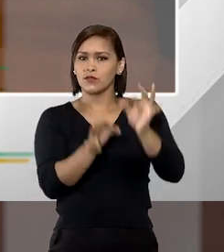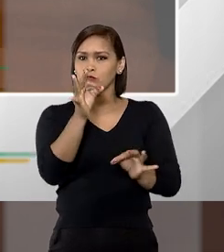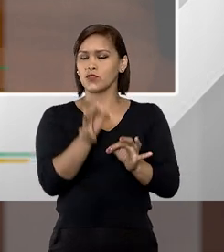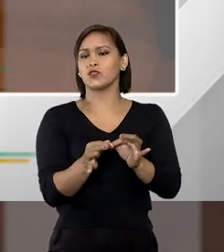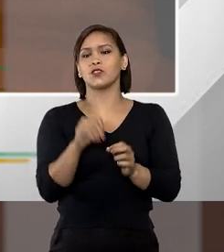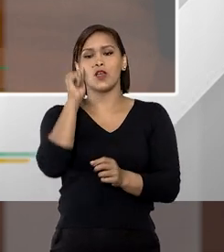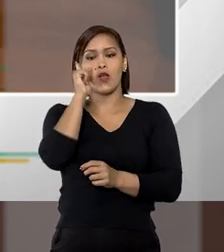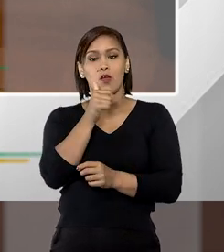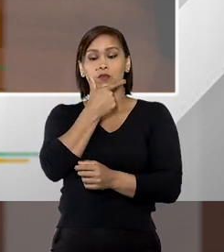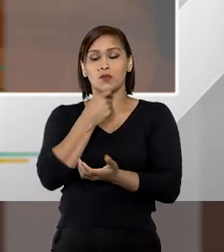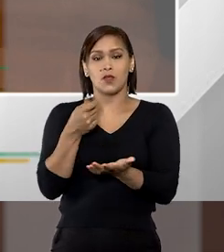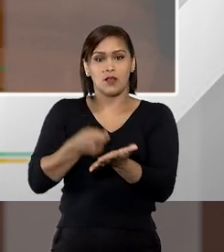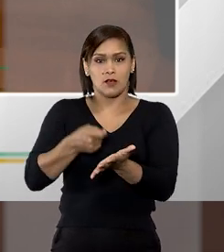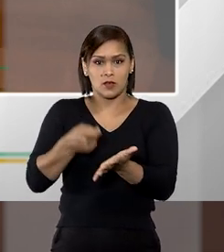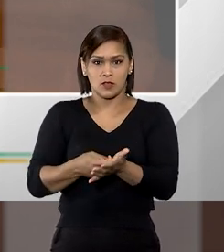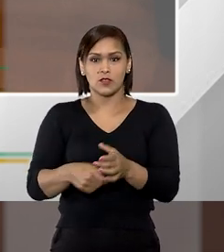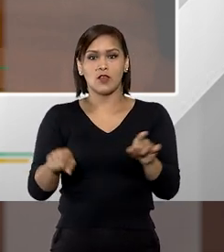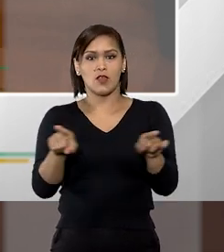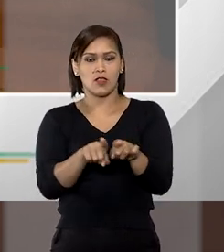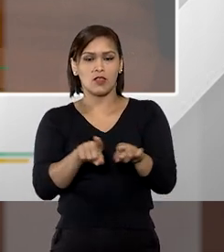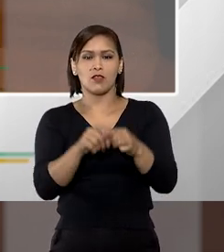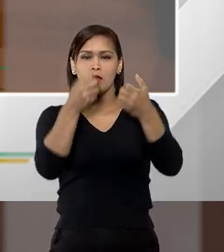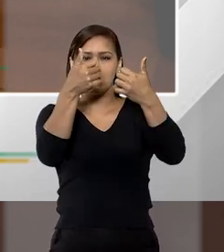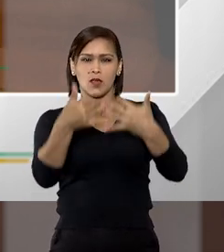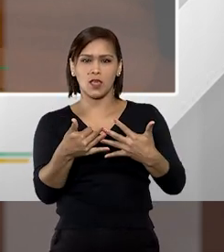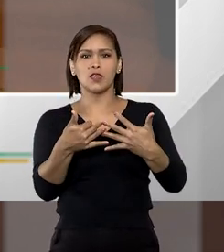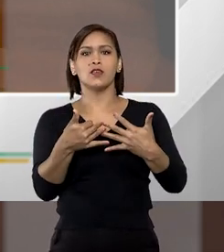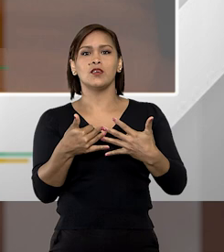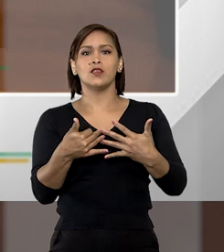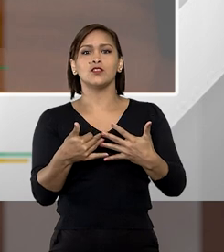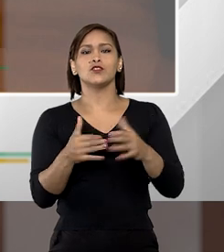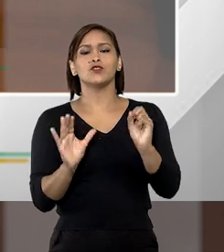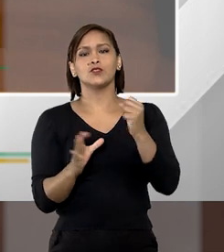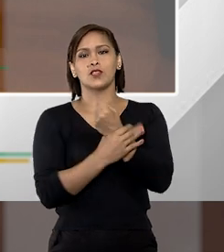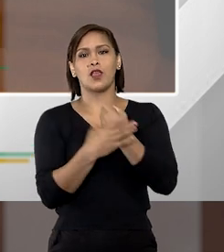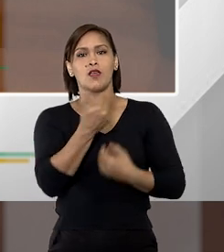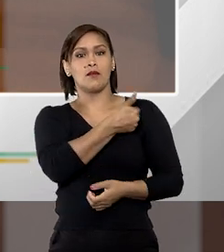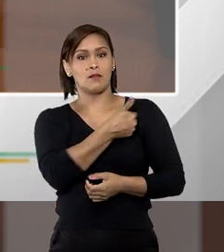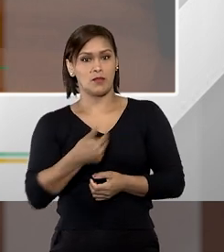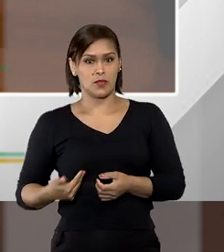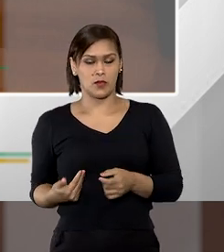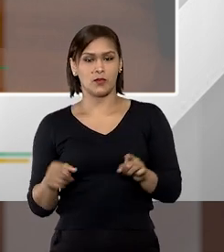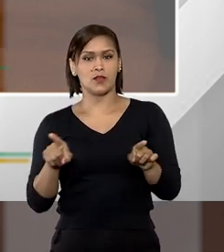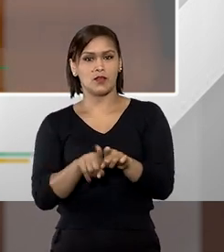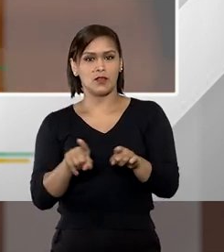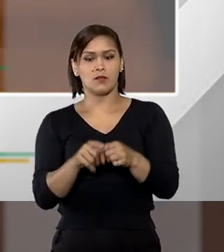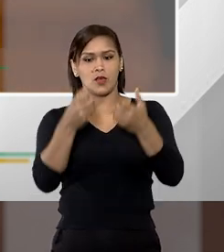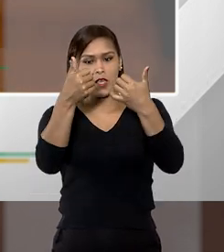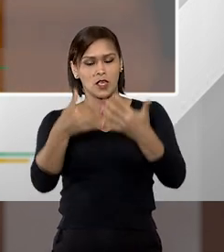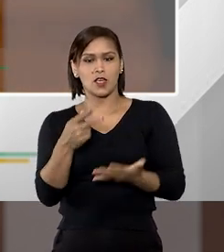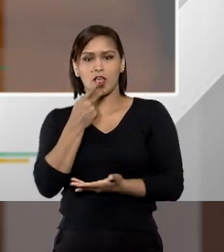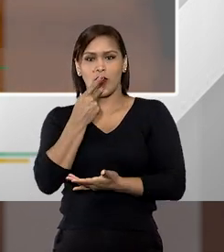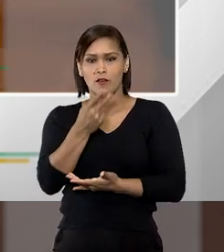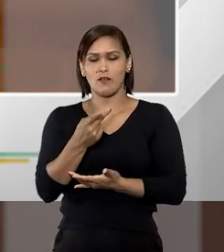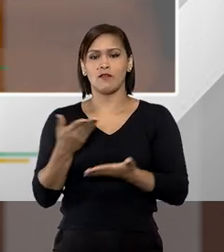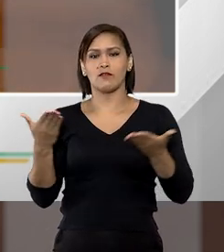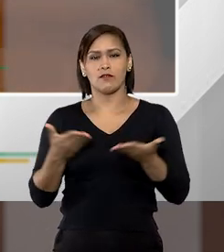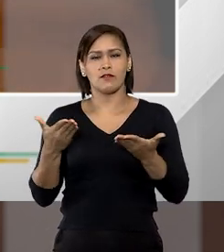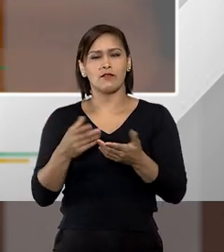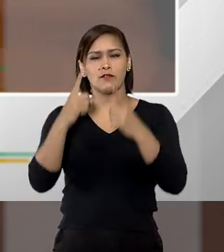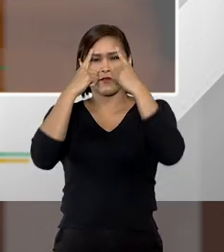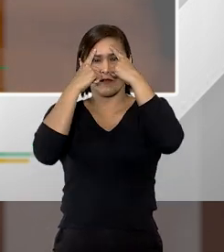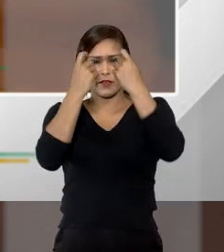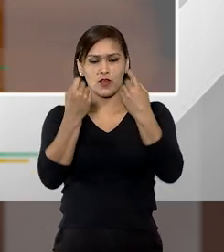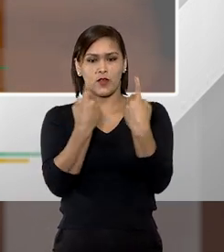de mulheres e homens comprometidos com uma questão de segurança pública então é disso que a gente fala aqui quando a gente fala de